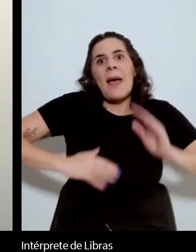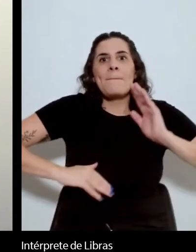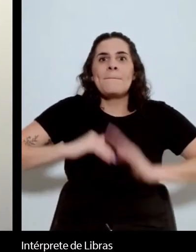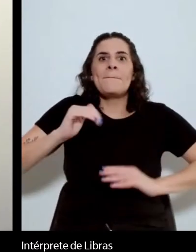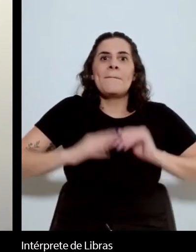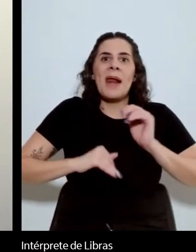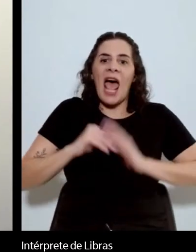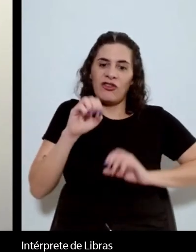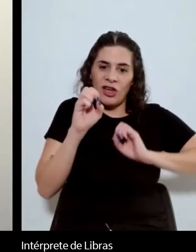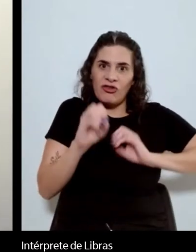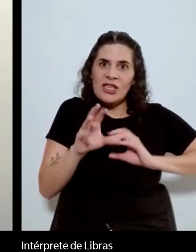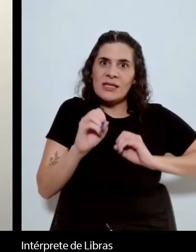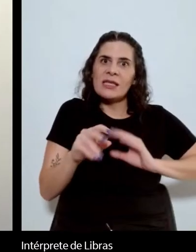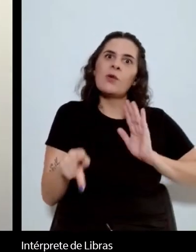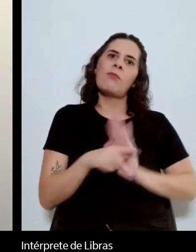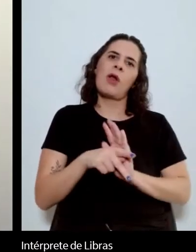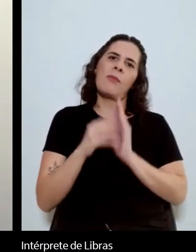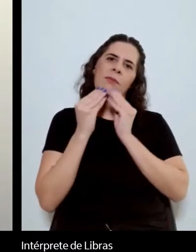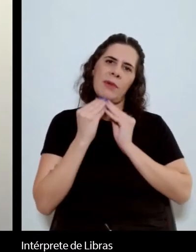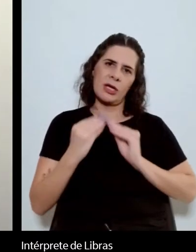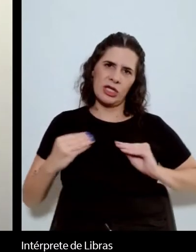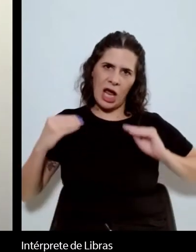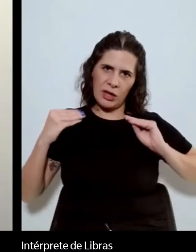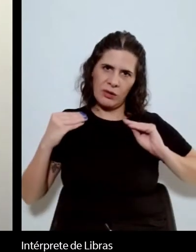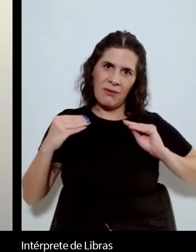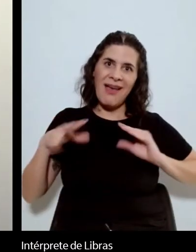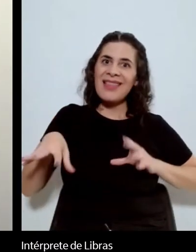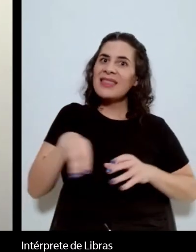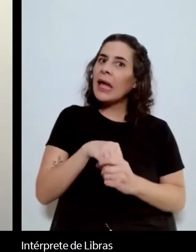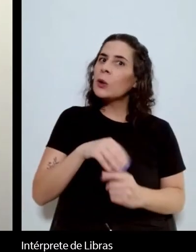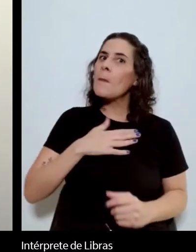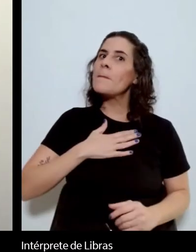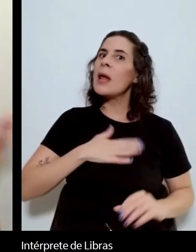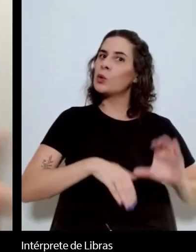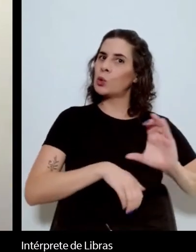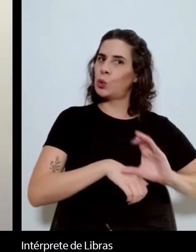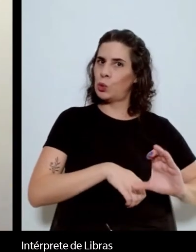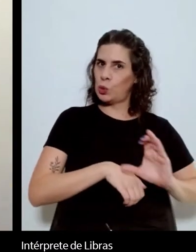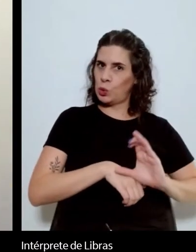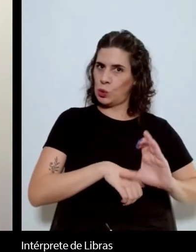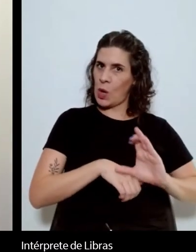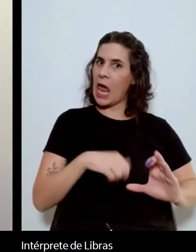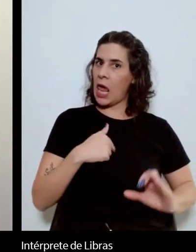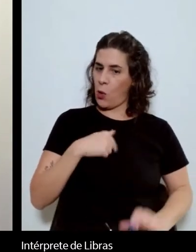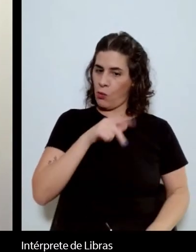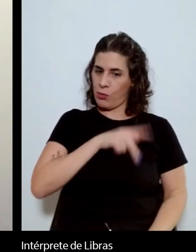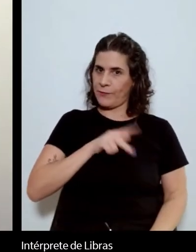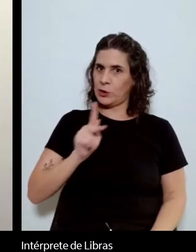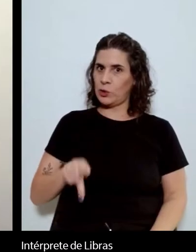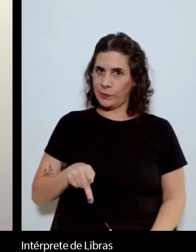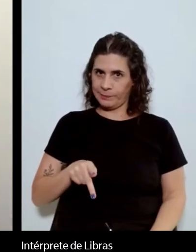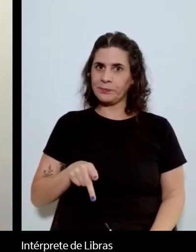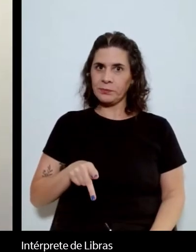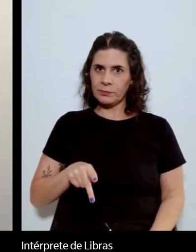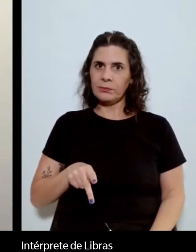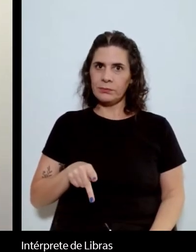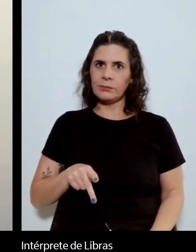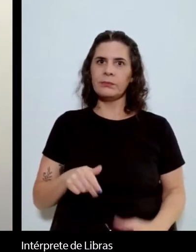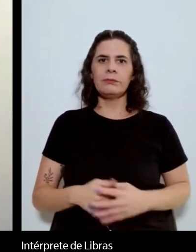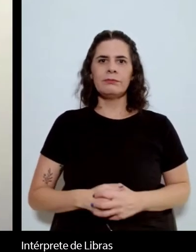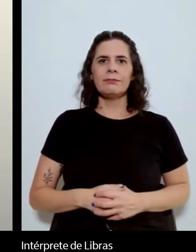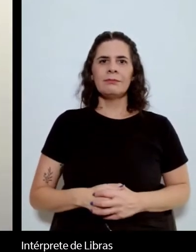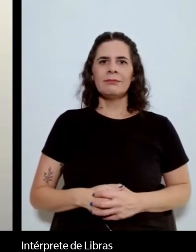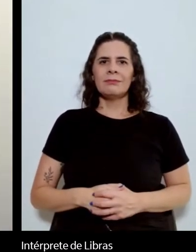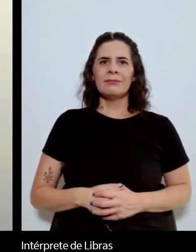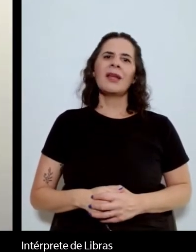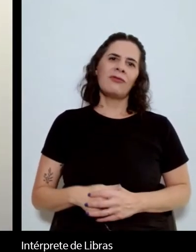Machado de Assis dentro dos meus cursos, já que, em vez de repetir um pouco